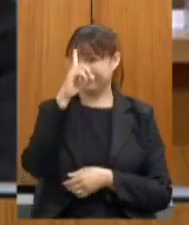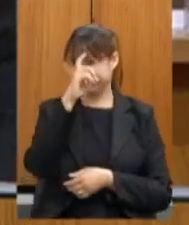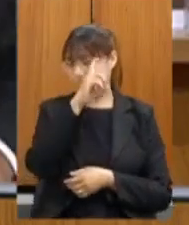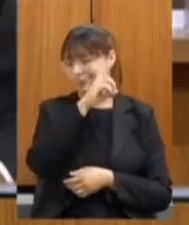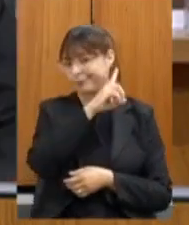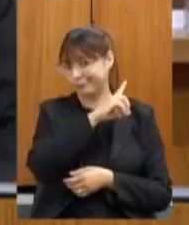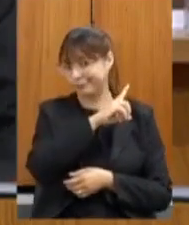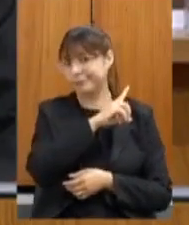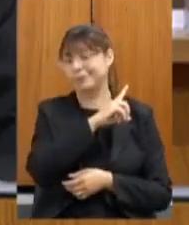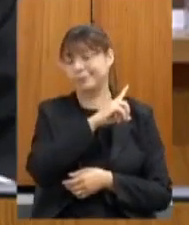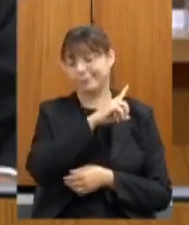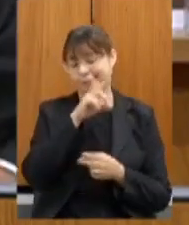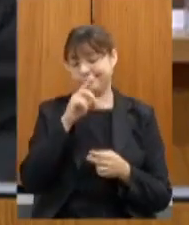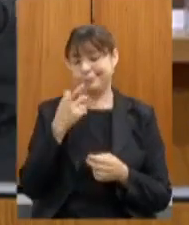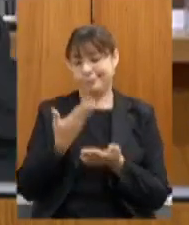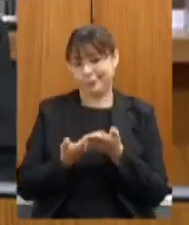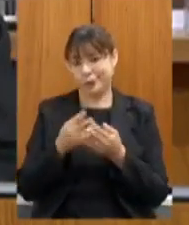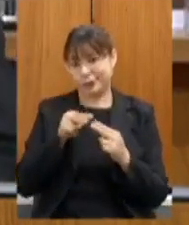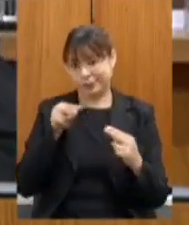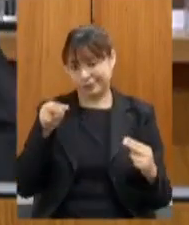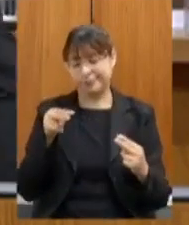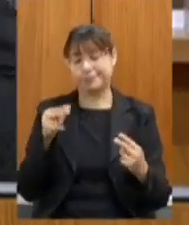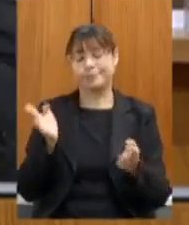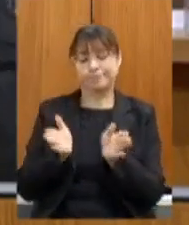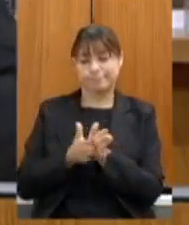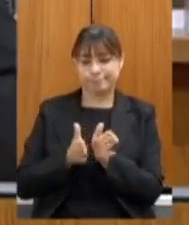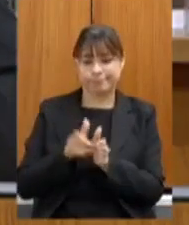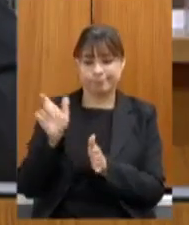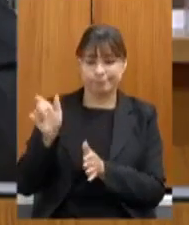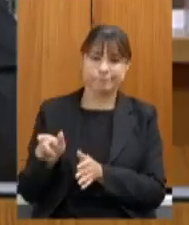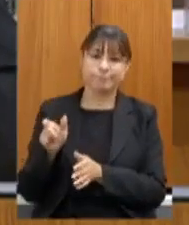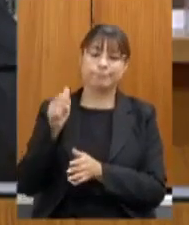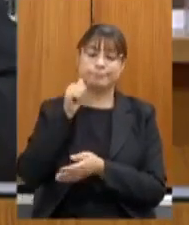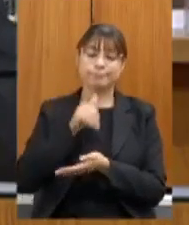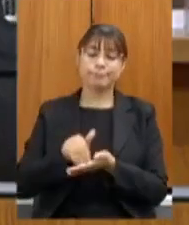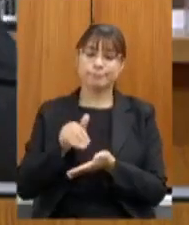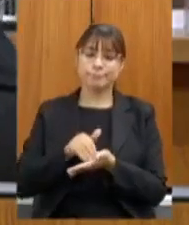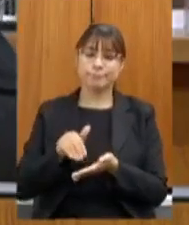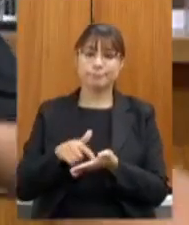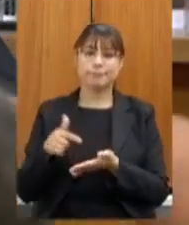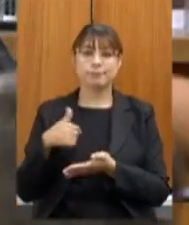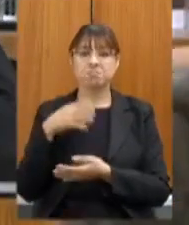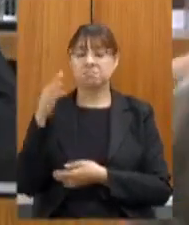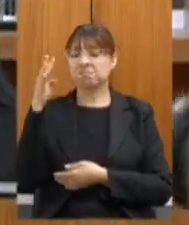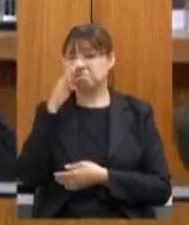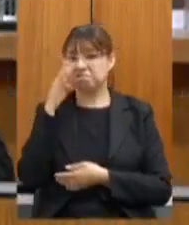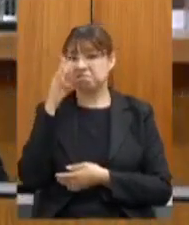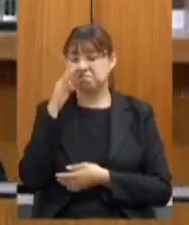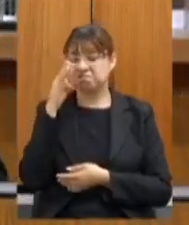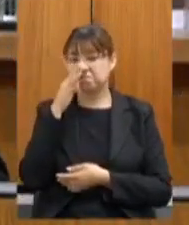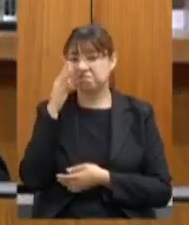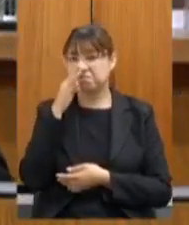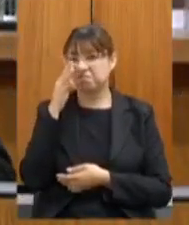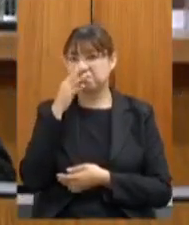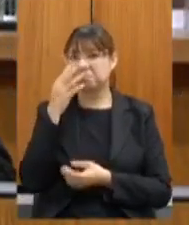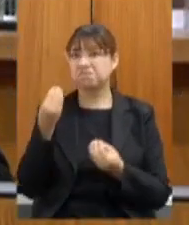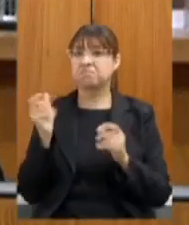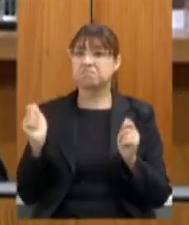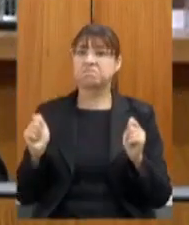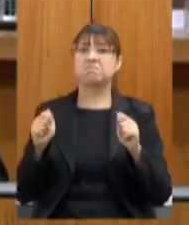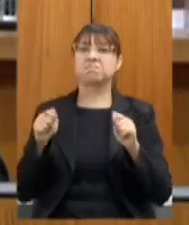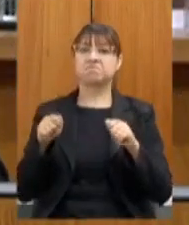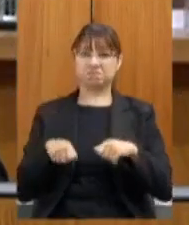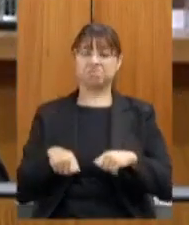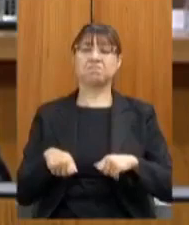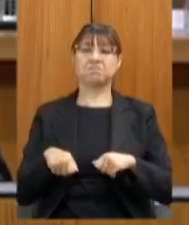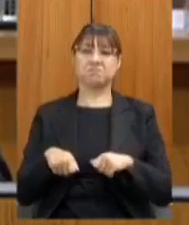ensino à distância então queria parabenizá-la dizer que fiquei muito impressionado com a capacidade com a competência de